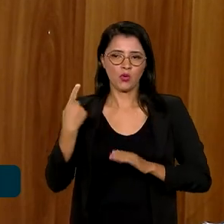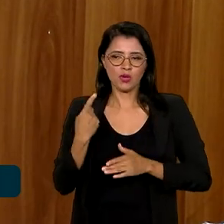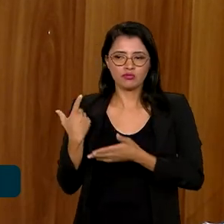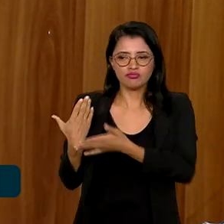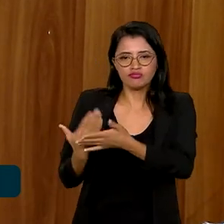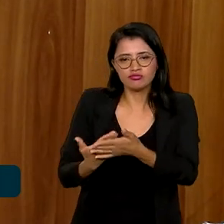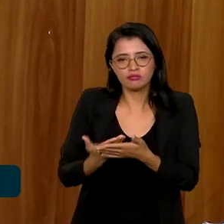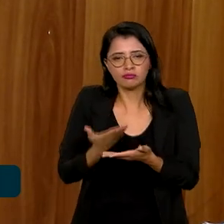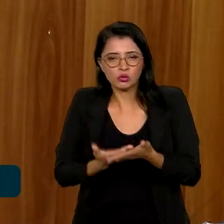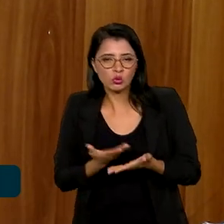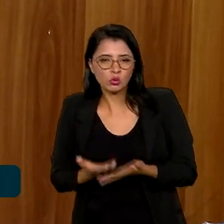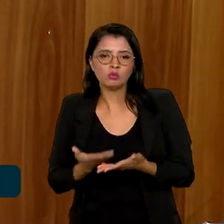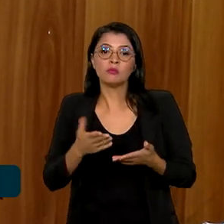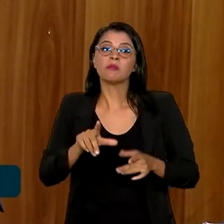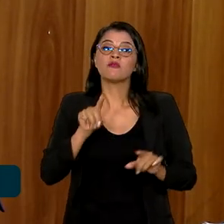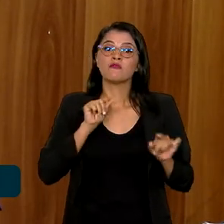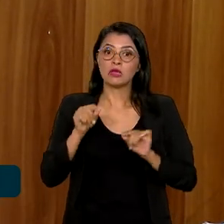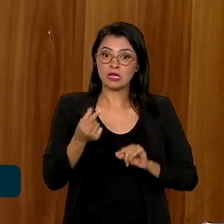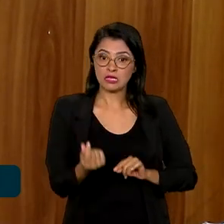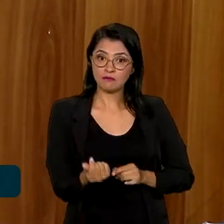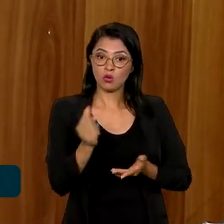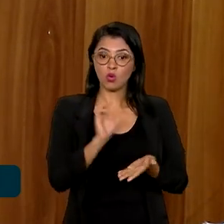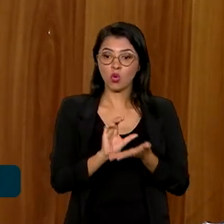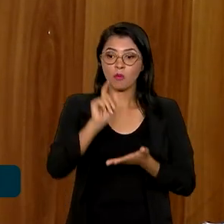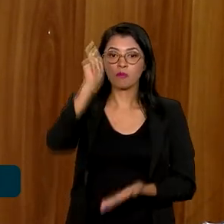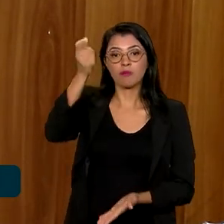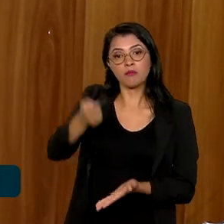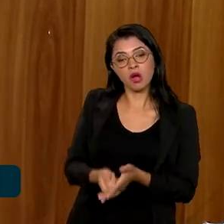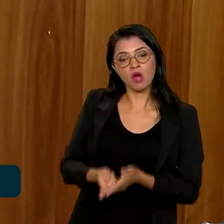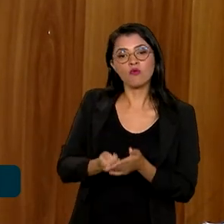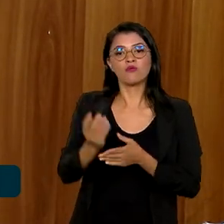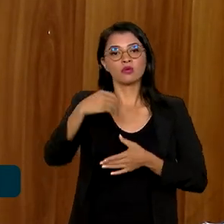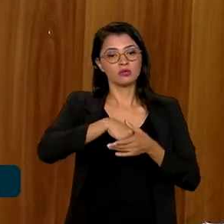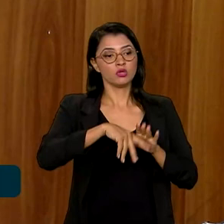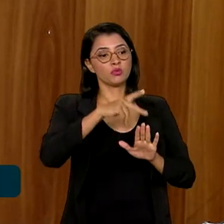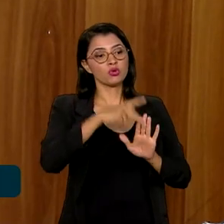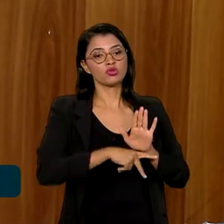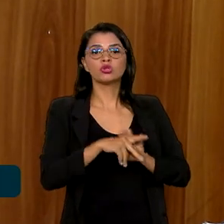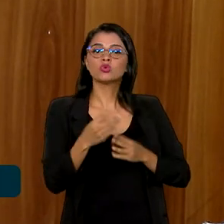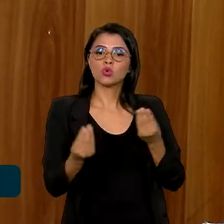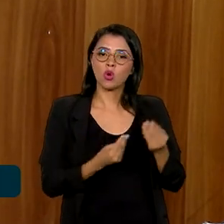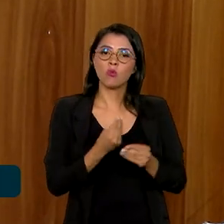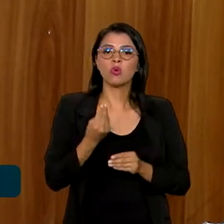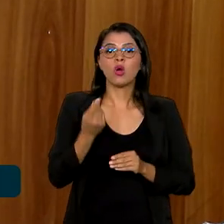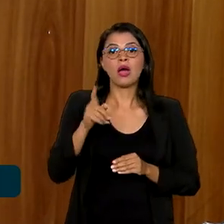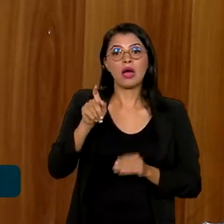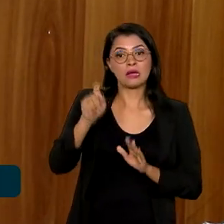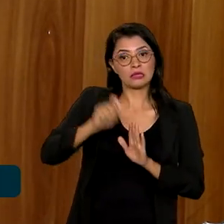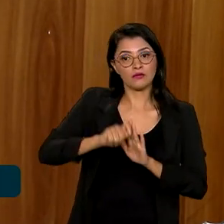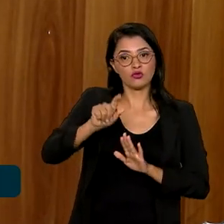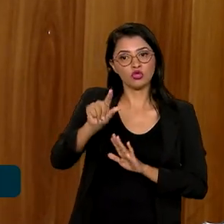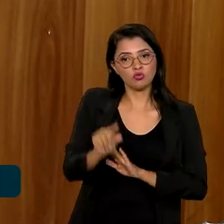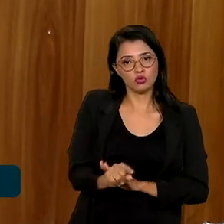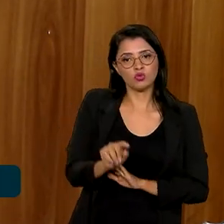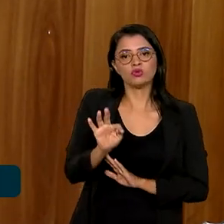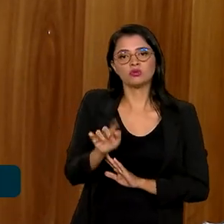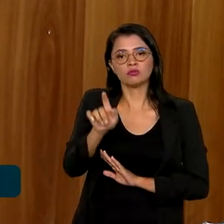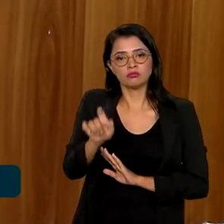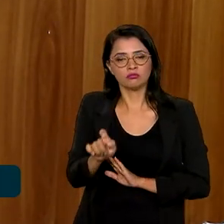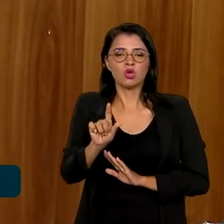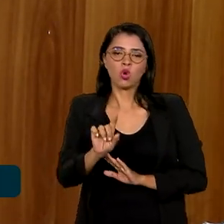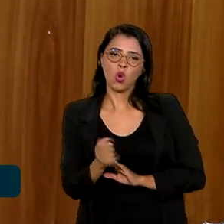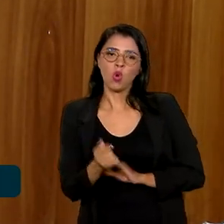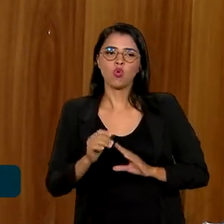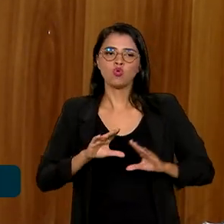fez, a gente prefere que esse valor que ia ser pago fique dentro do projeto. Como? Ou reduzindo a tarifa, ou criando um colchão de